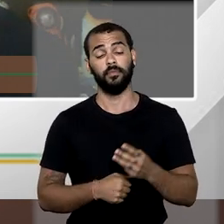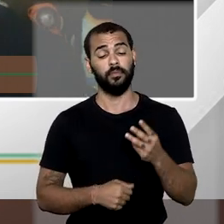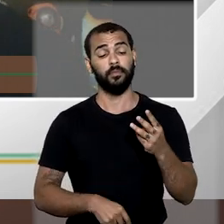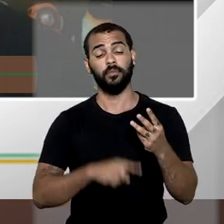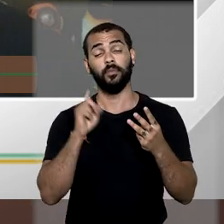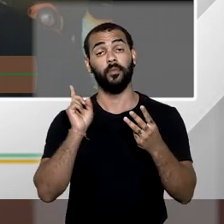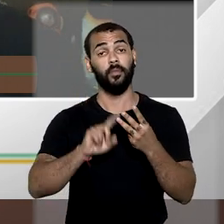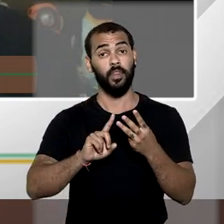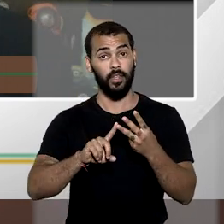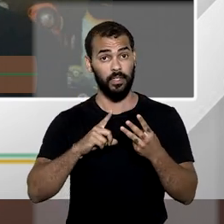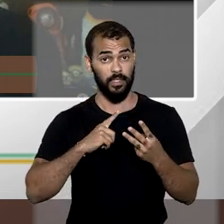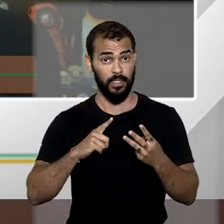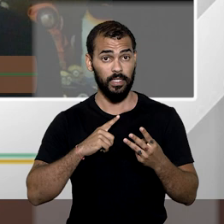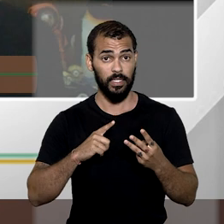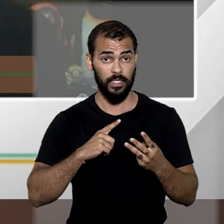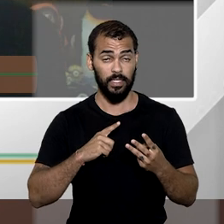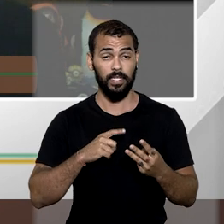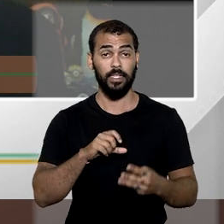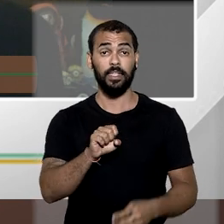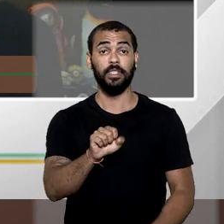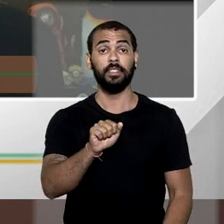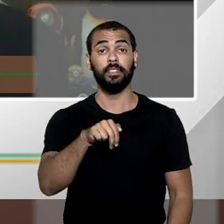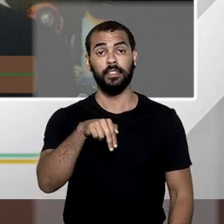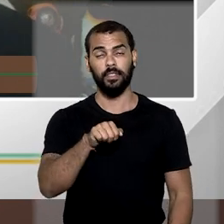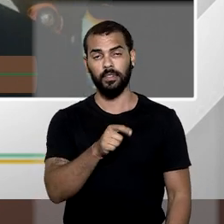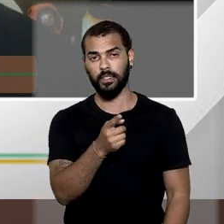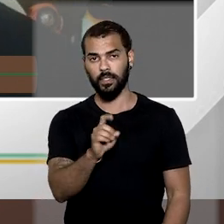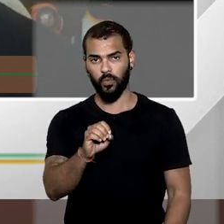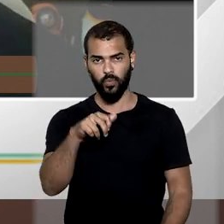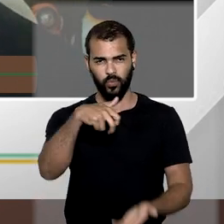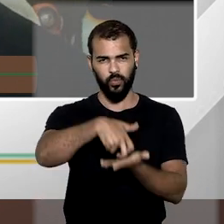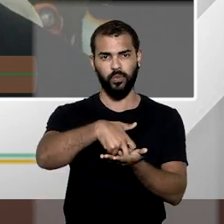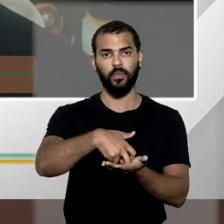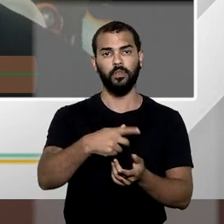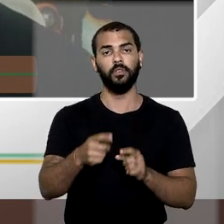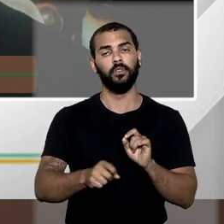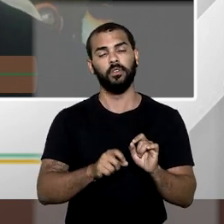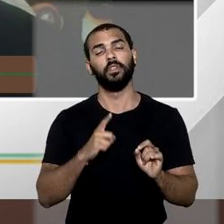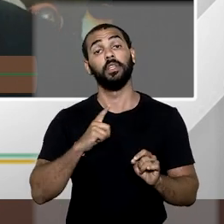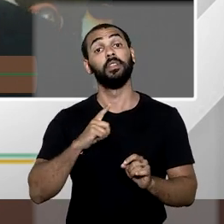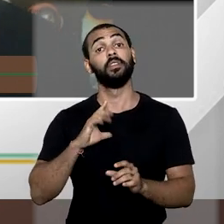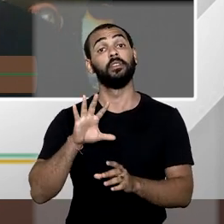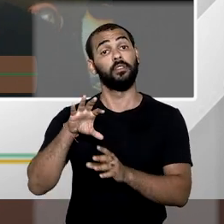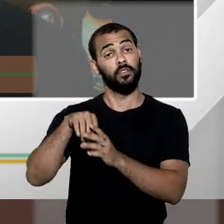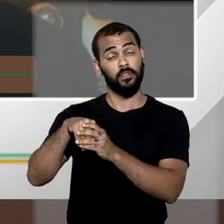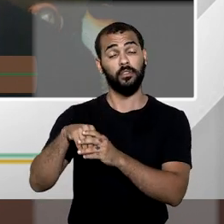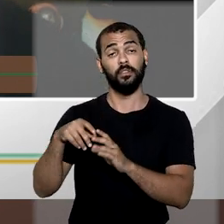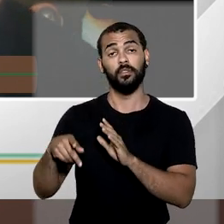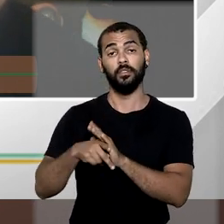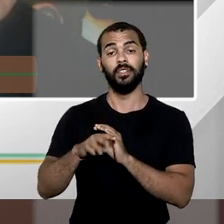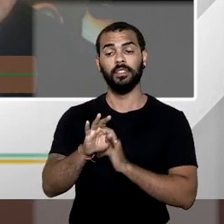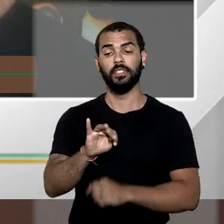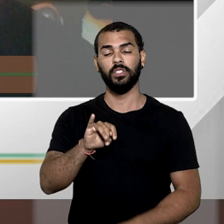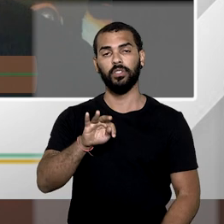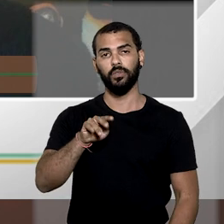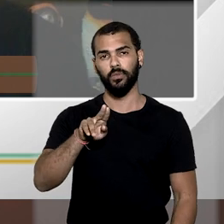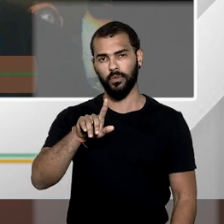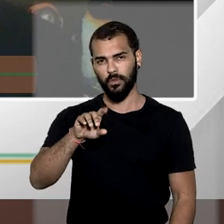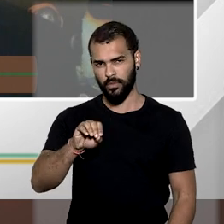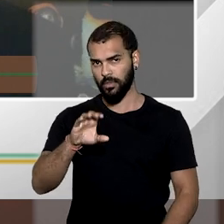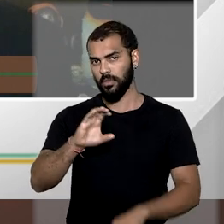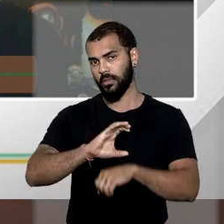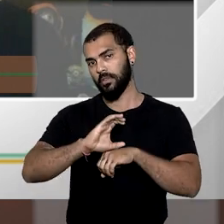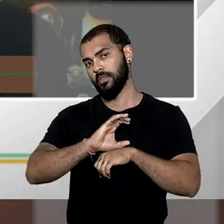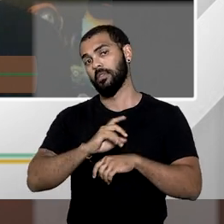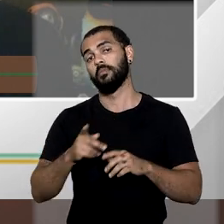a desapropriação sanção. Essa desapropriação sanção que é prevista nos títulos constitucionais, sejam da